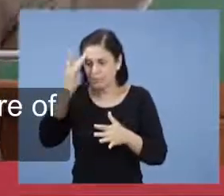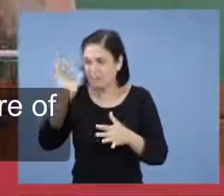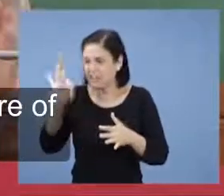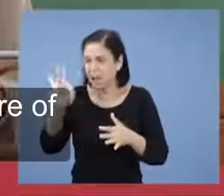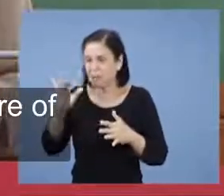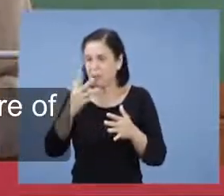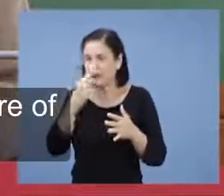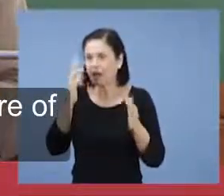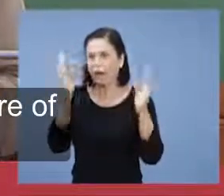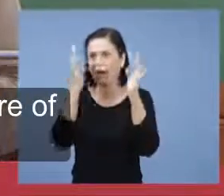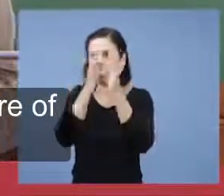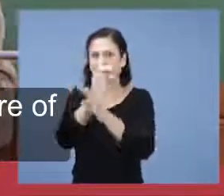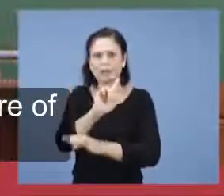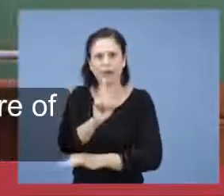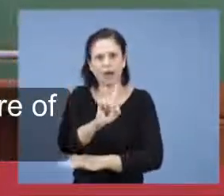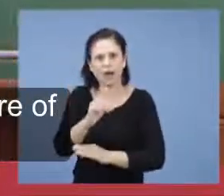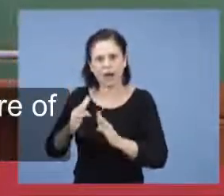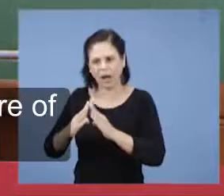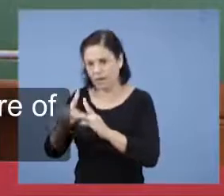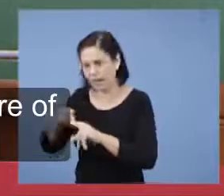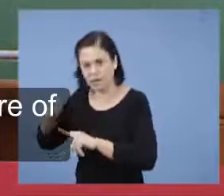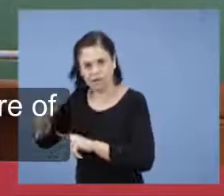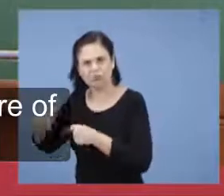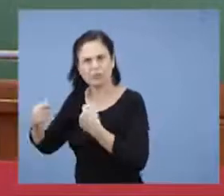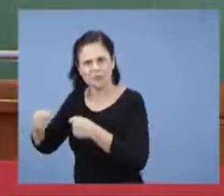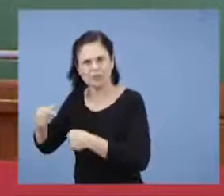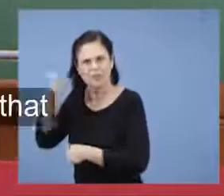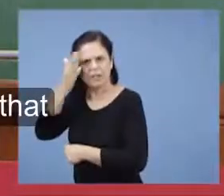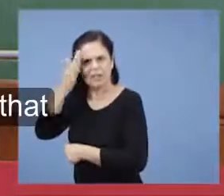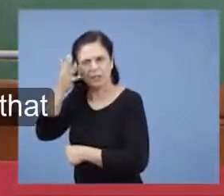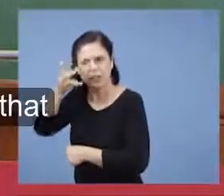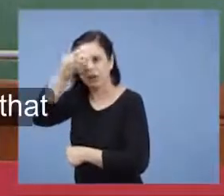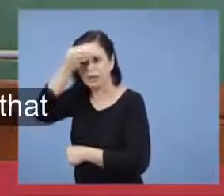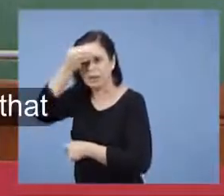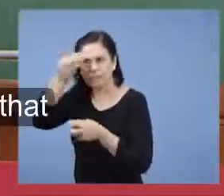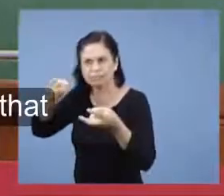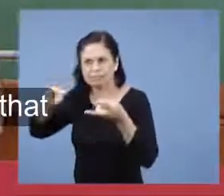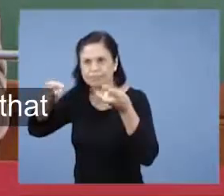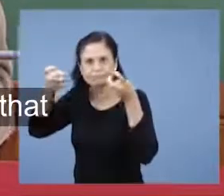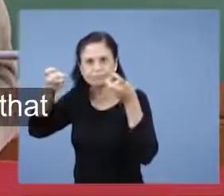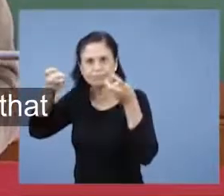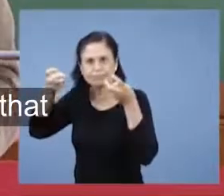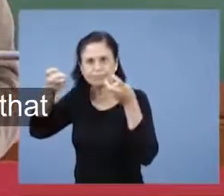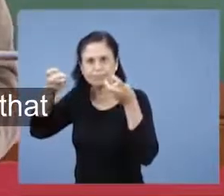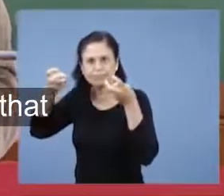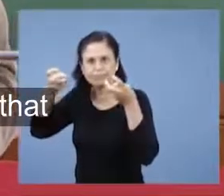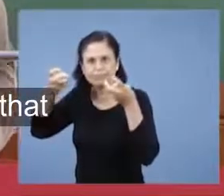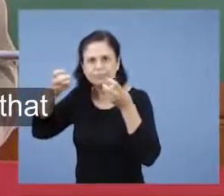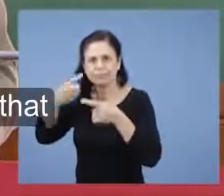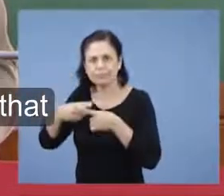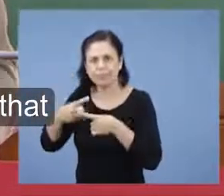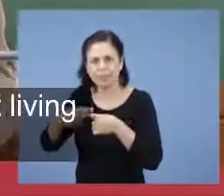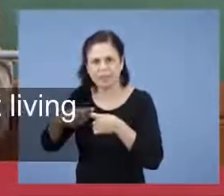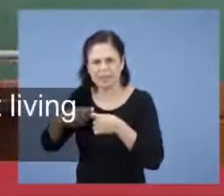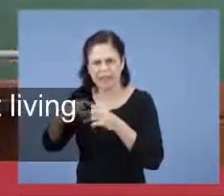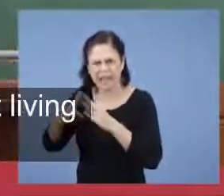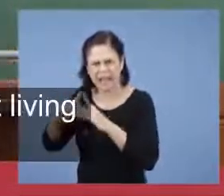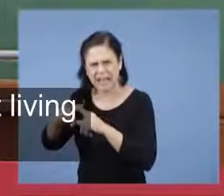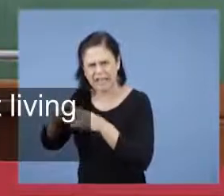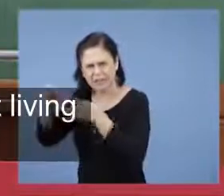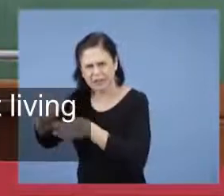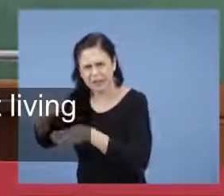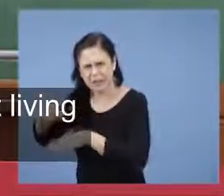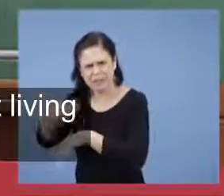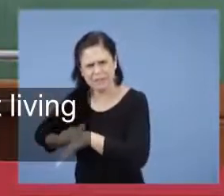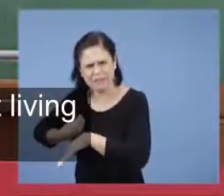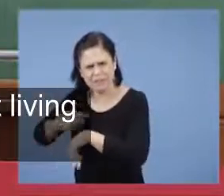acontecendo? Não. A igreja, ela tem que estar ciente disso. Porque, ela não vive do tempo, do homem, que é o tempo, que é